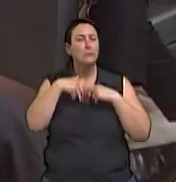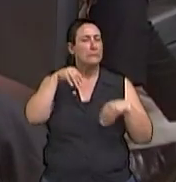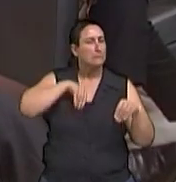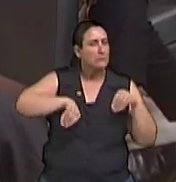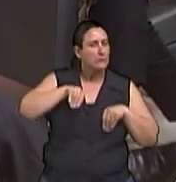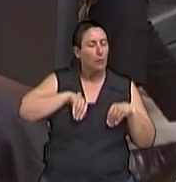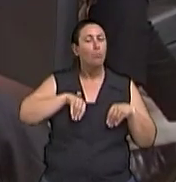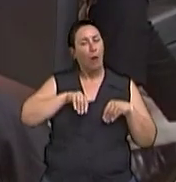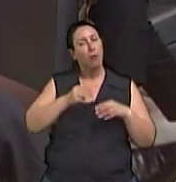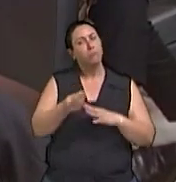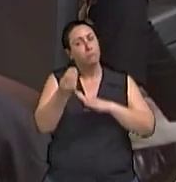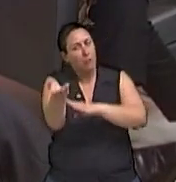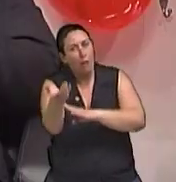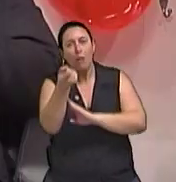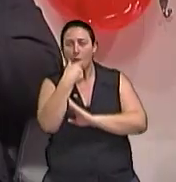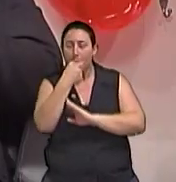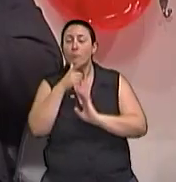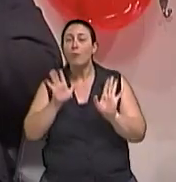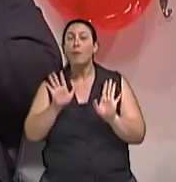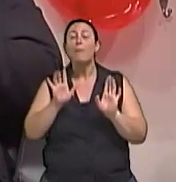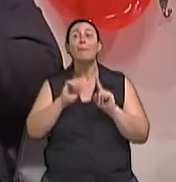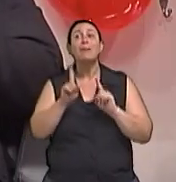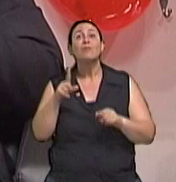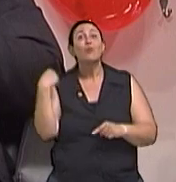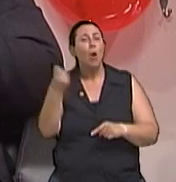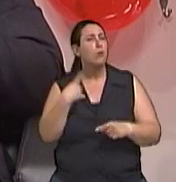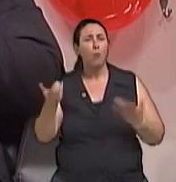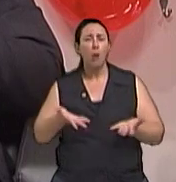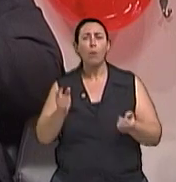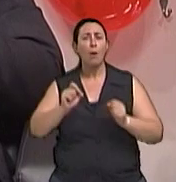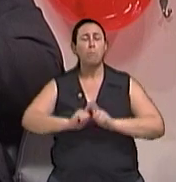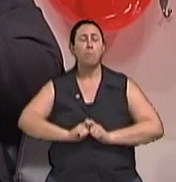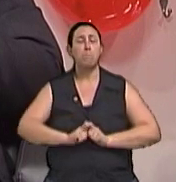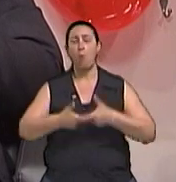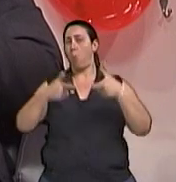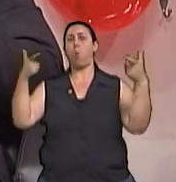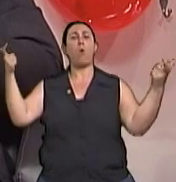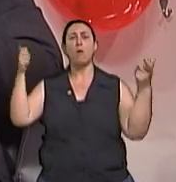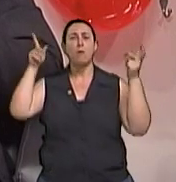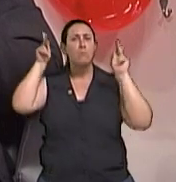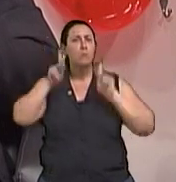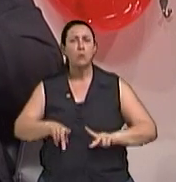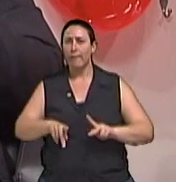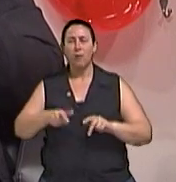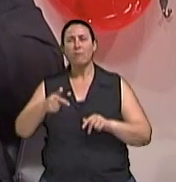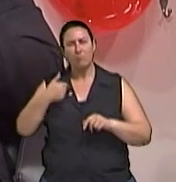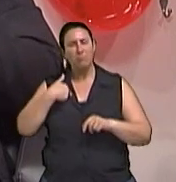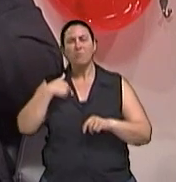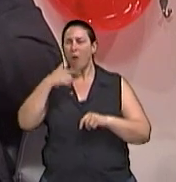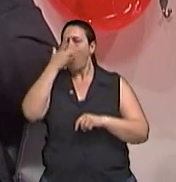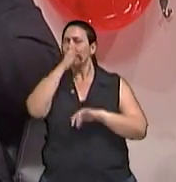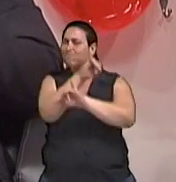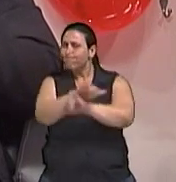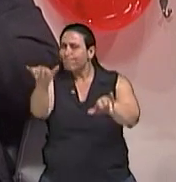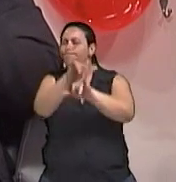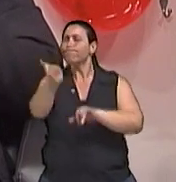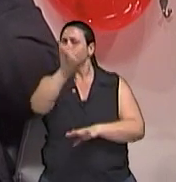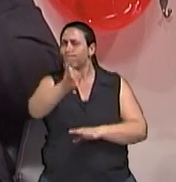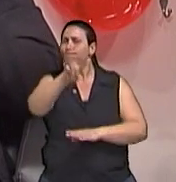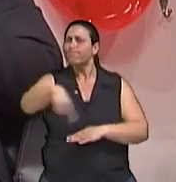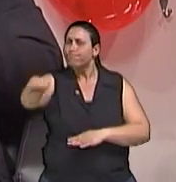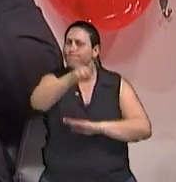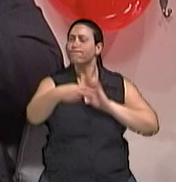só um remédio para dormir. E nós vivemos uma epidemia, uma verdadeira epidemia, eu gostaria de alertar o